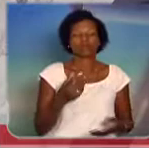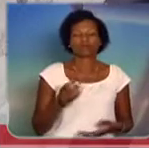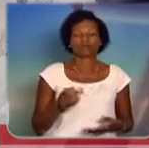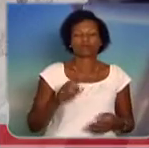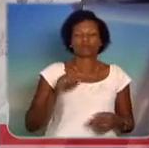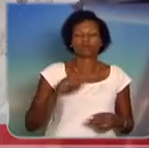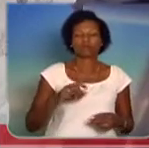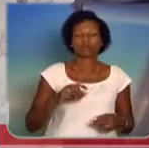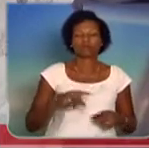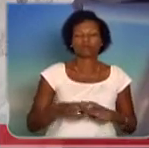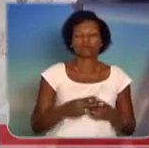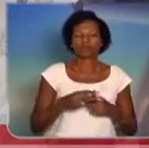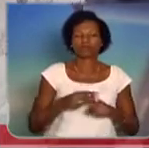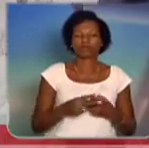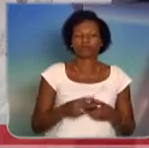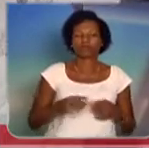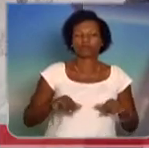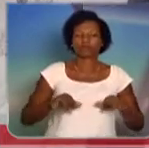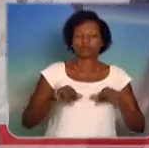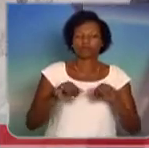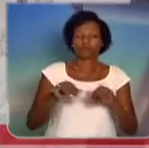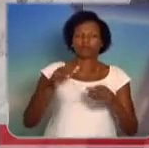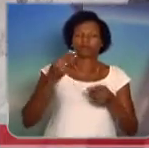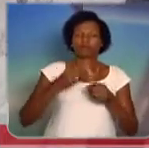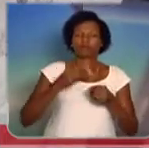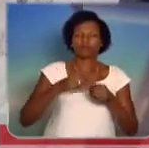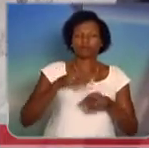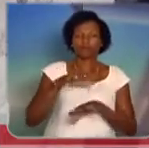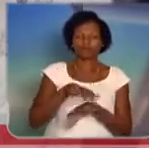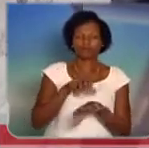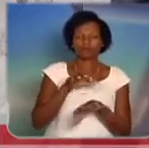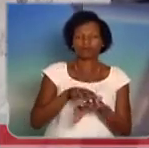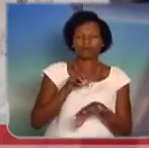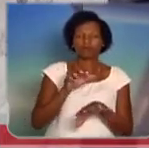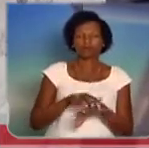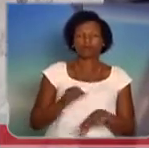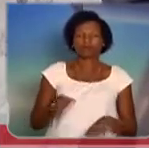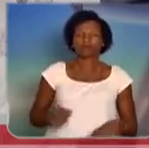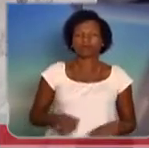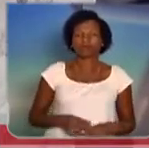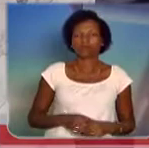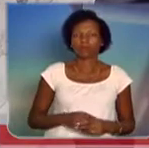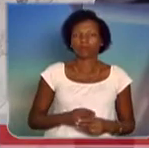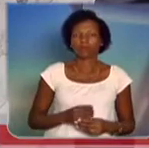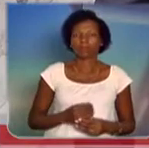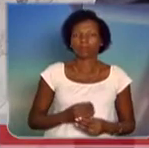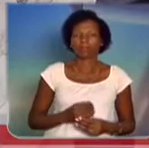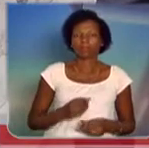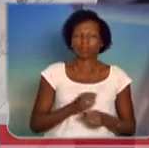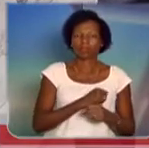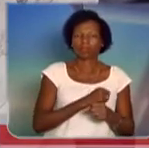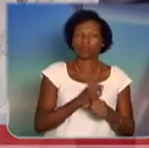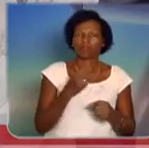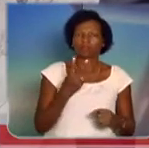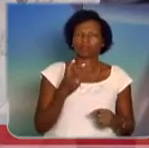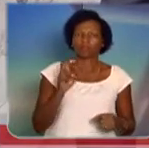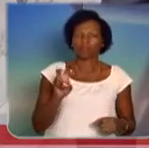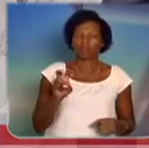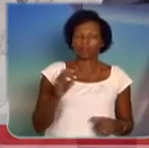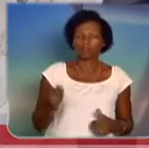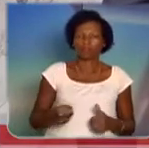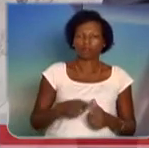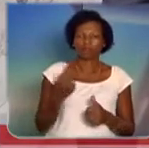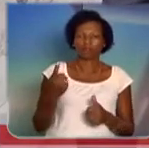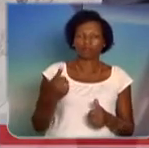mercado de Santo Amaro, o mercado municipal de Santo Amaro. Dória lança hoje a concessão do mercado por 25 anos. Foi o primeiro